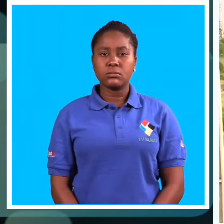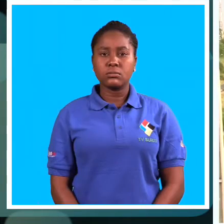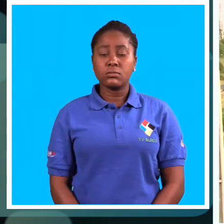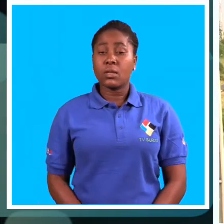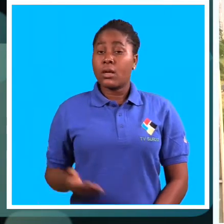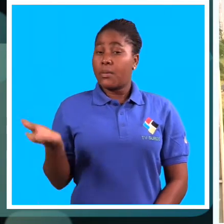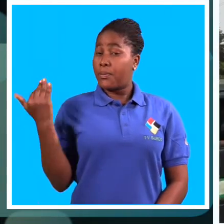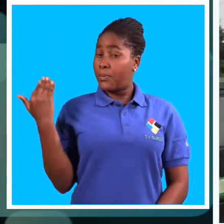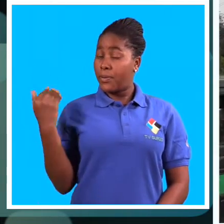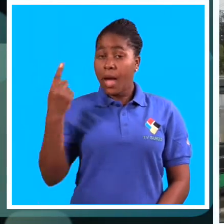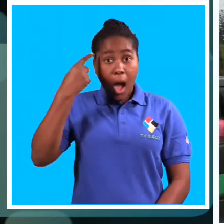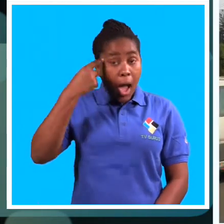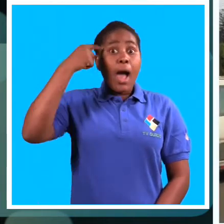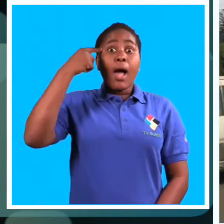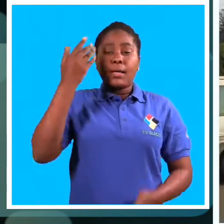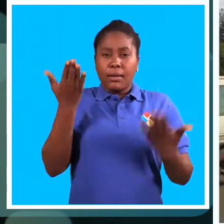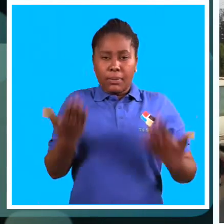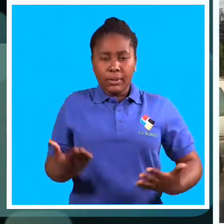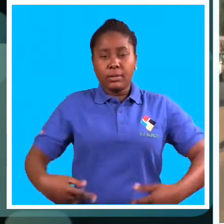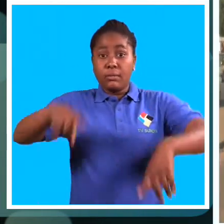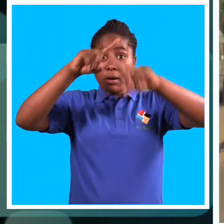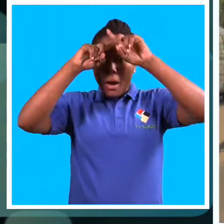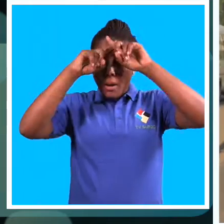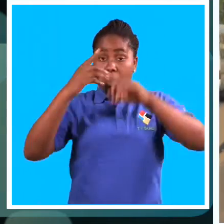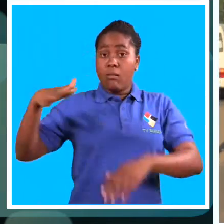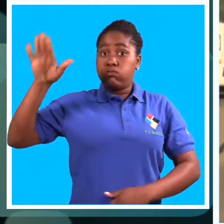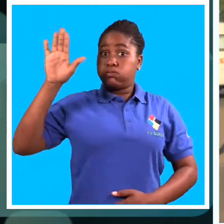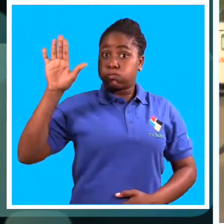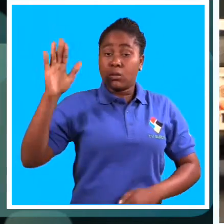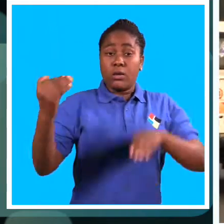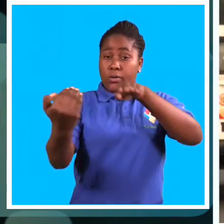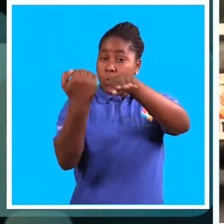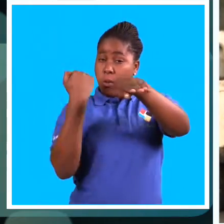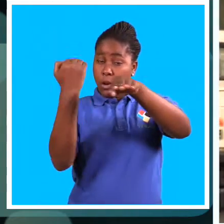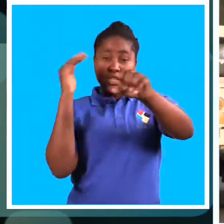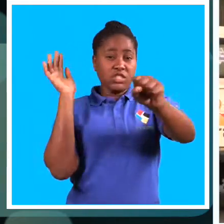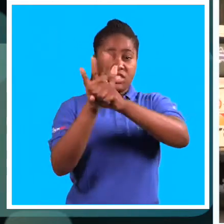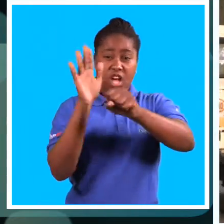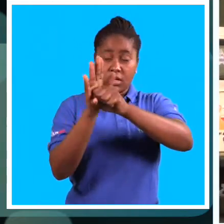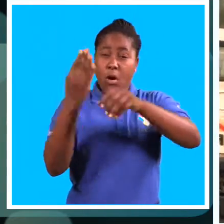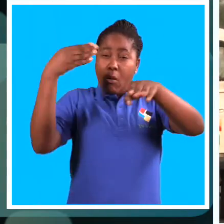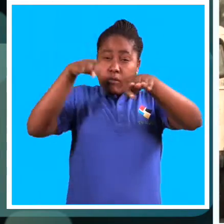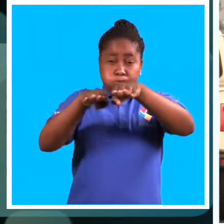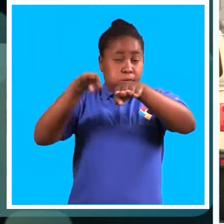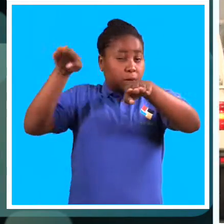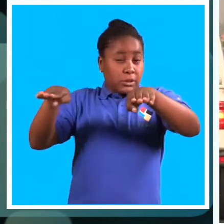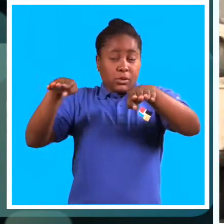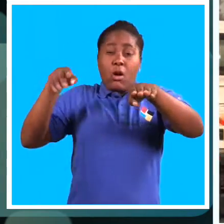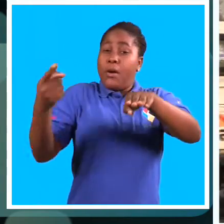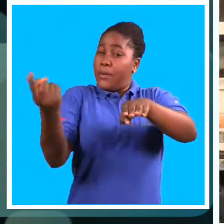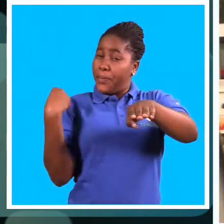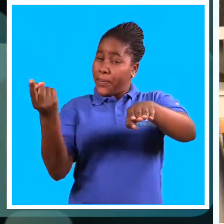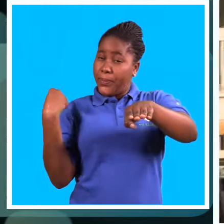Recorde-se que recentemente a polícia de trânsito introduziu as vias de sentido único e a linha de prioridade para transporte